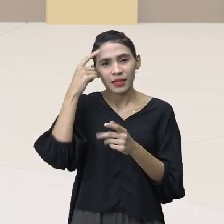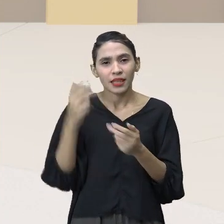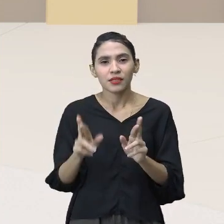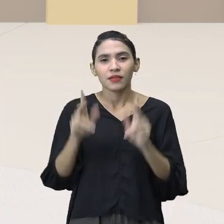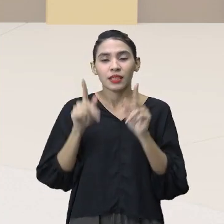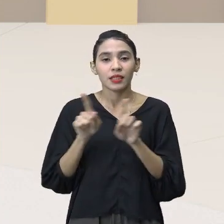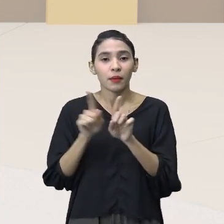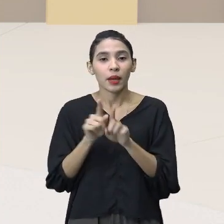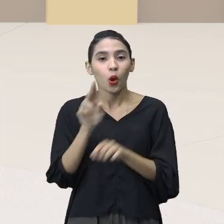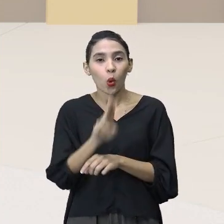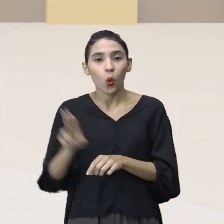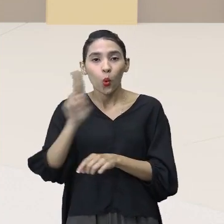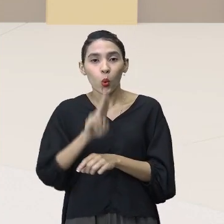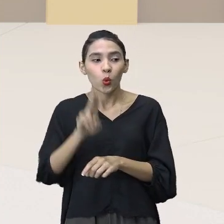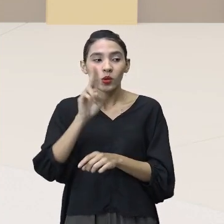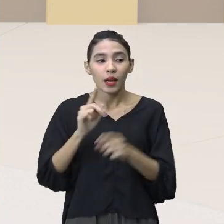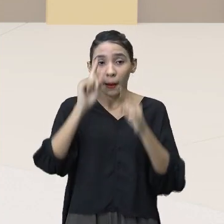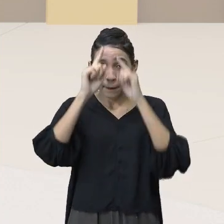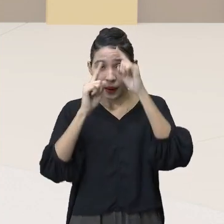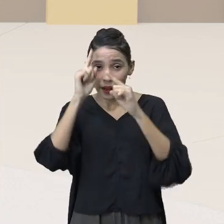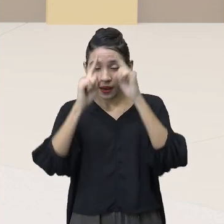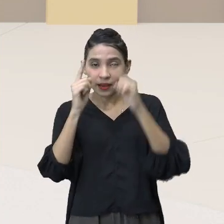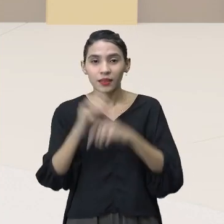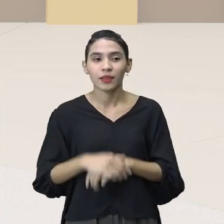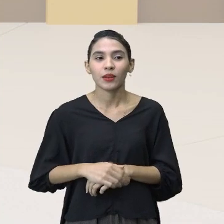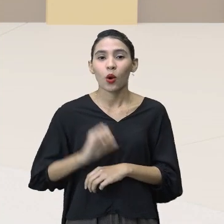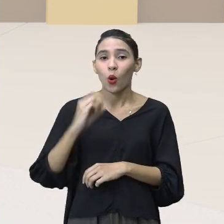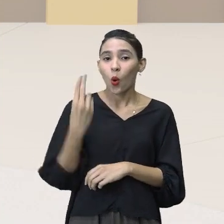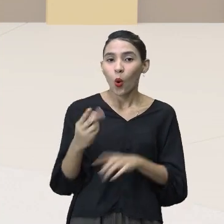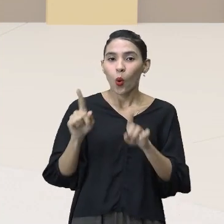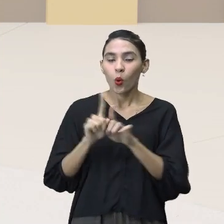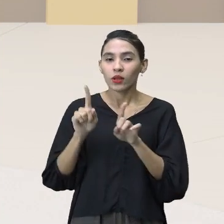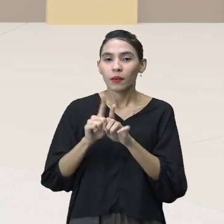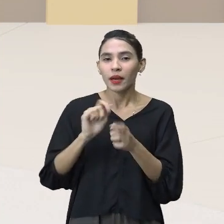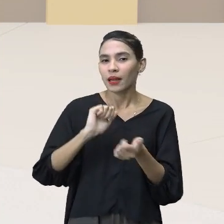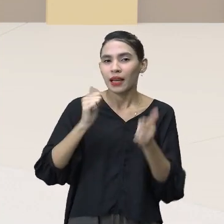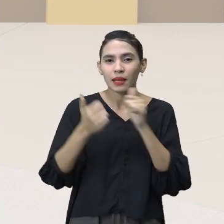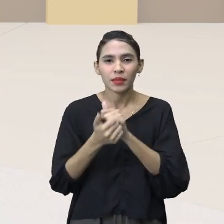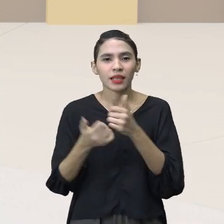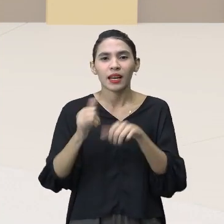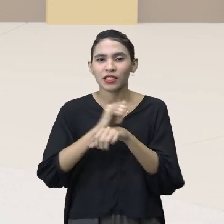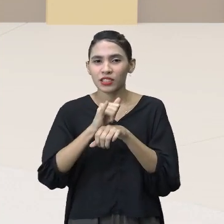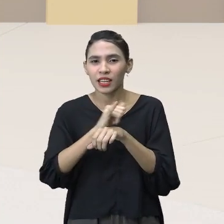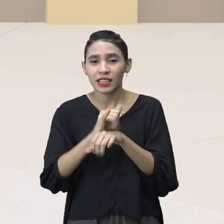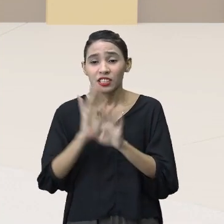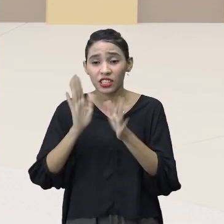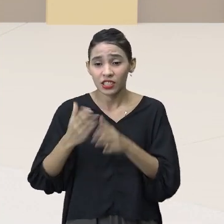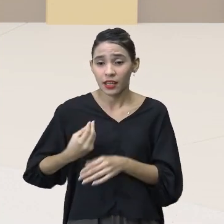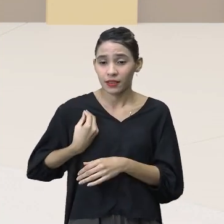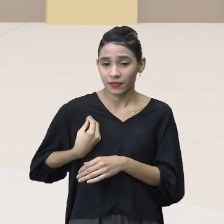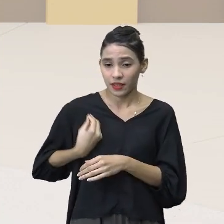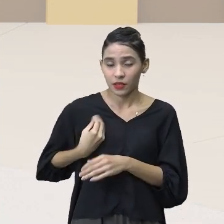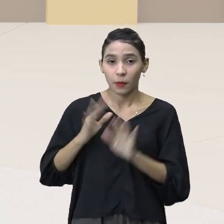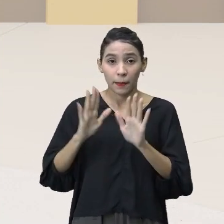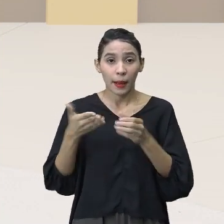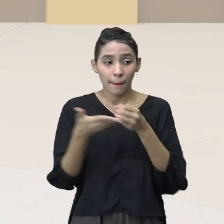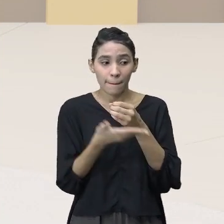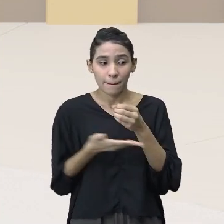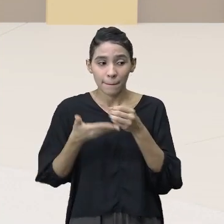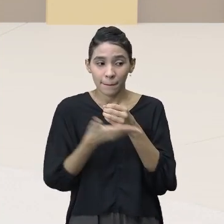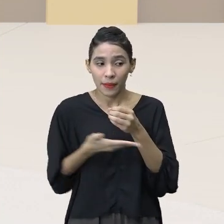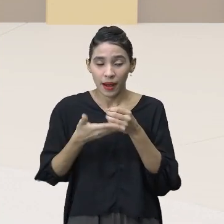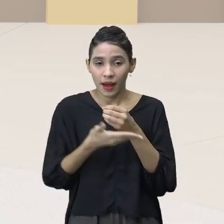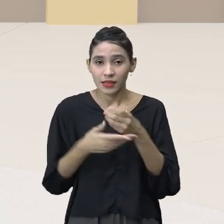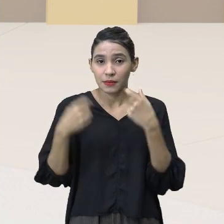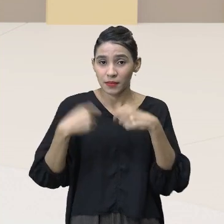talvez aquilo que ninguém está fazendo ou quem sabe aprimorar algum serviço já existente, mas a base para tudo isso é